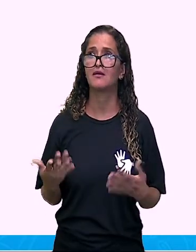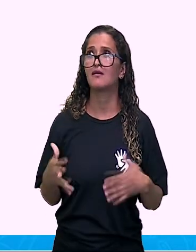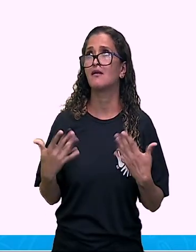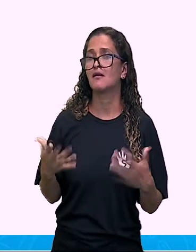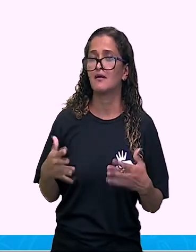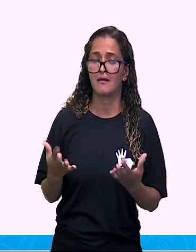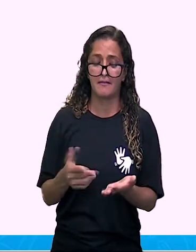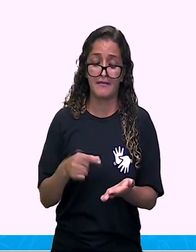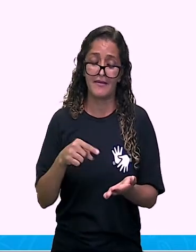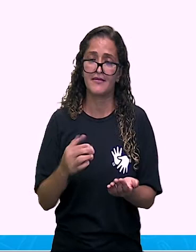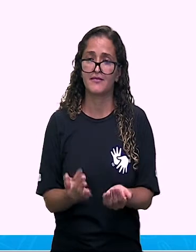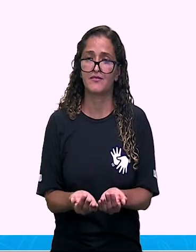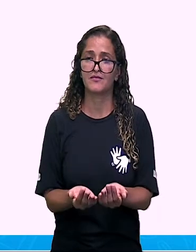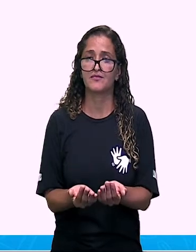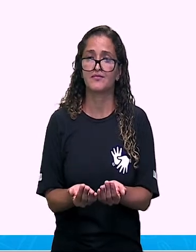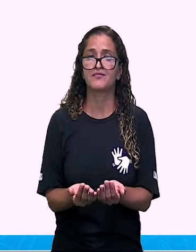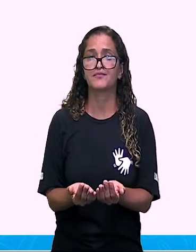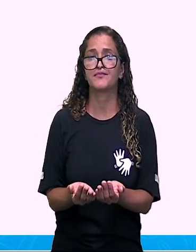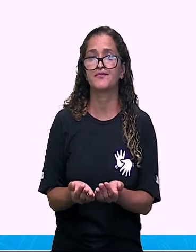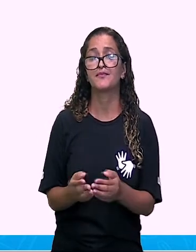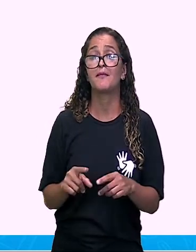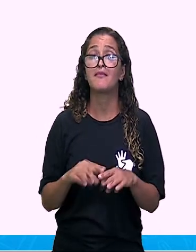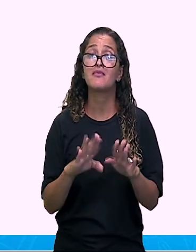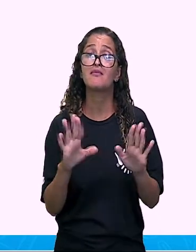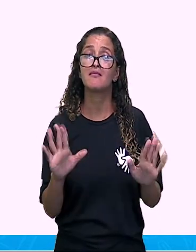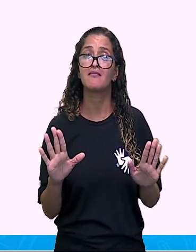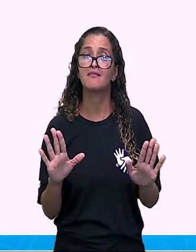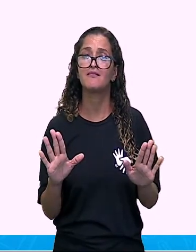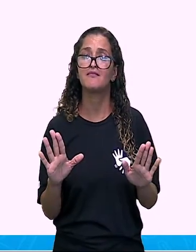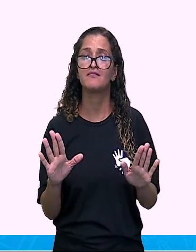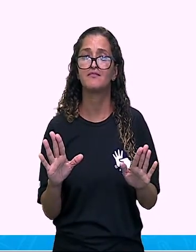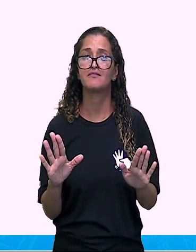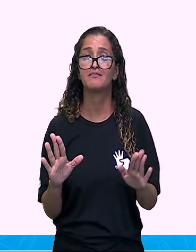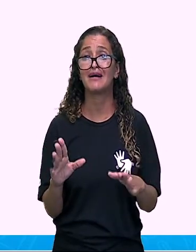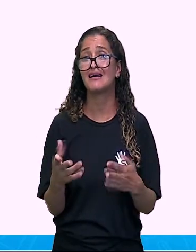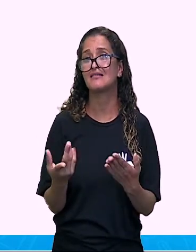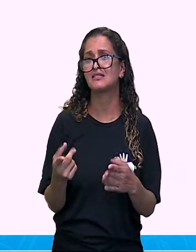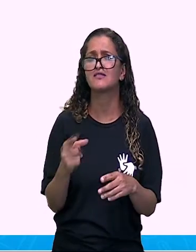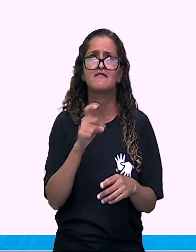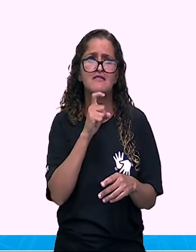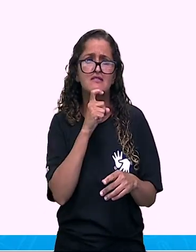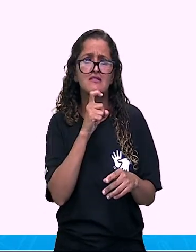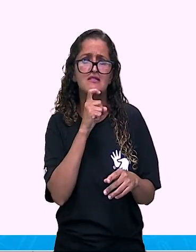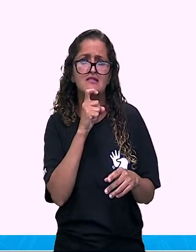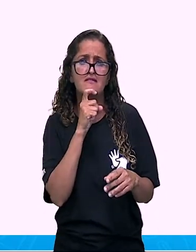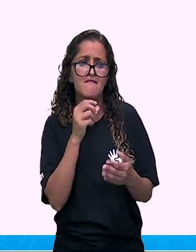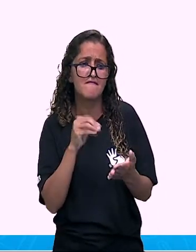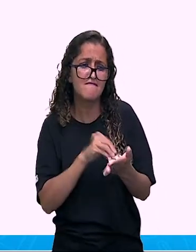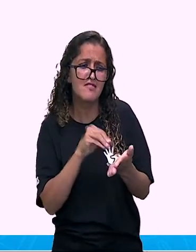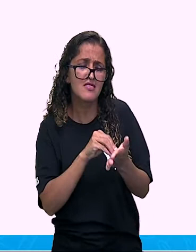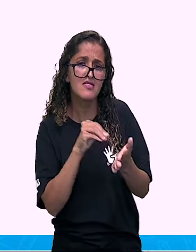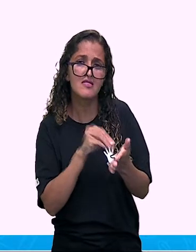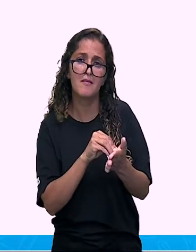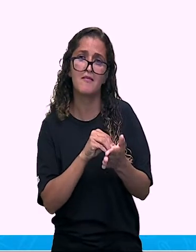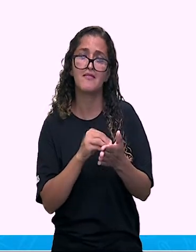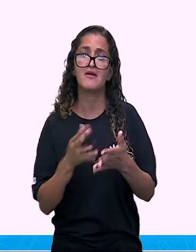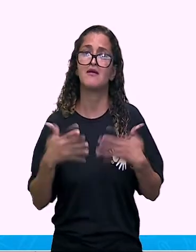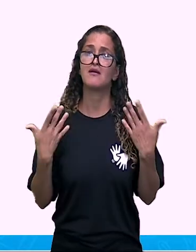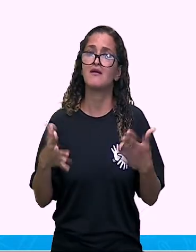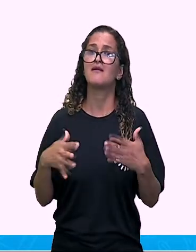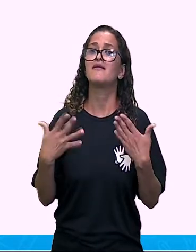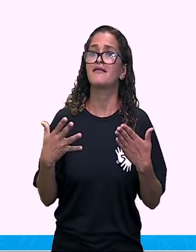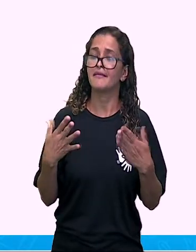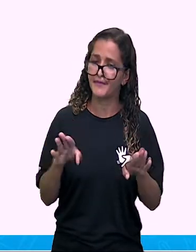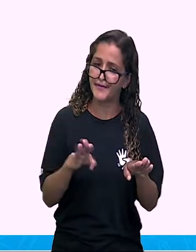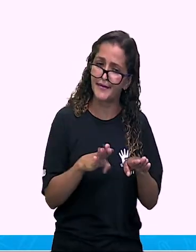ali excessivo. Mas, e se ficar muito frio, falta de calor? Nós também vamos reagir,